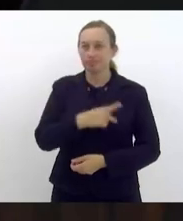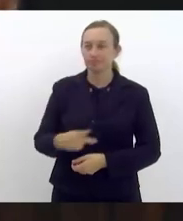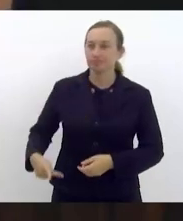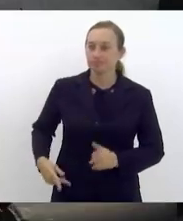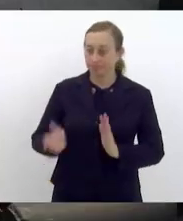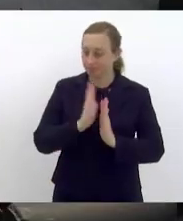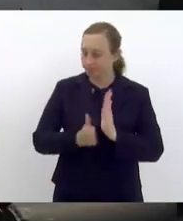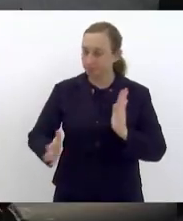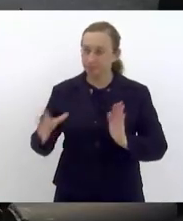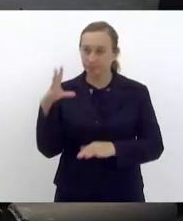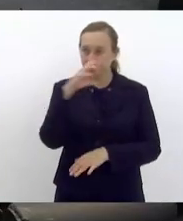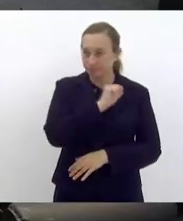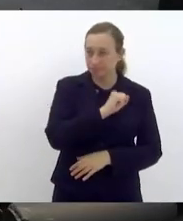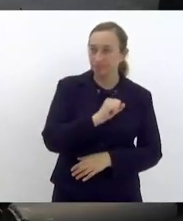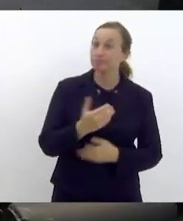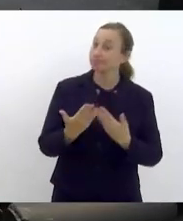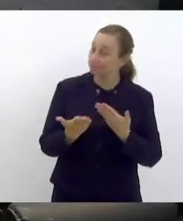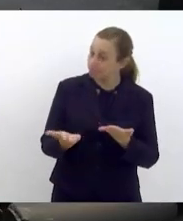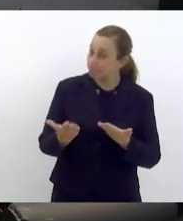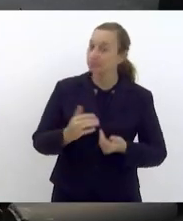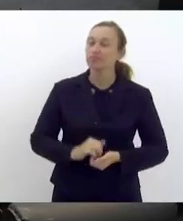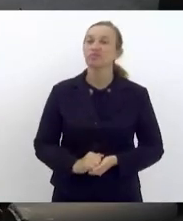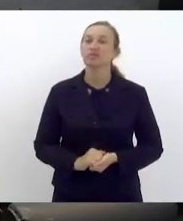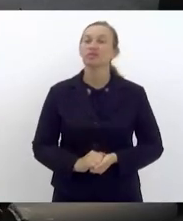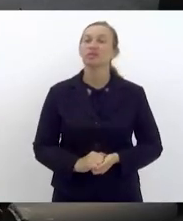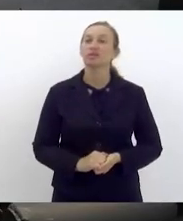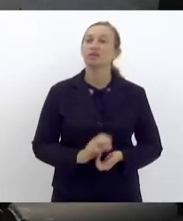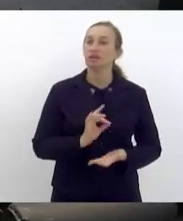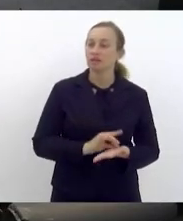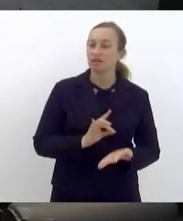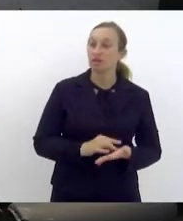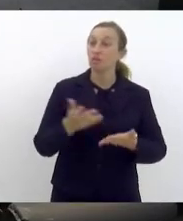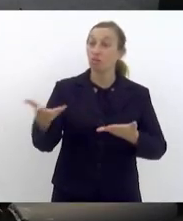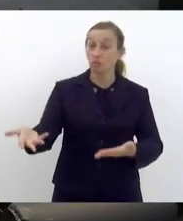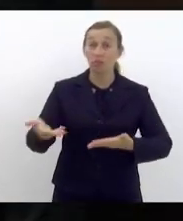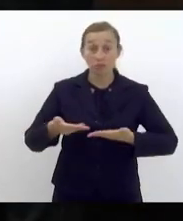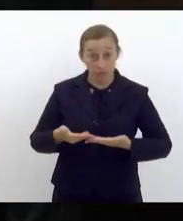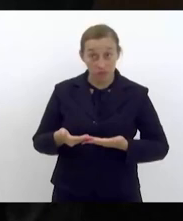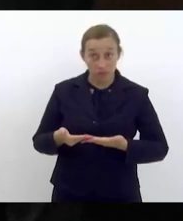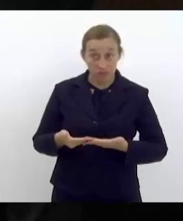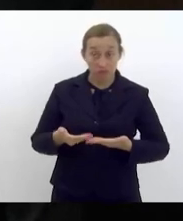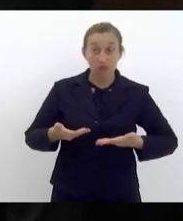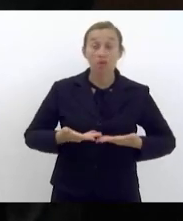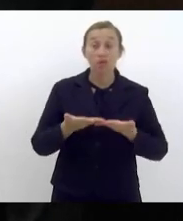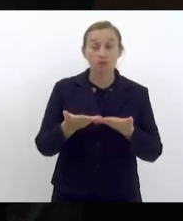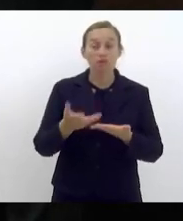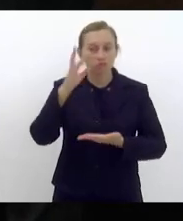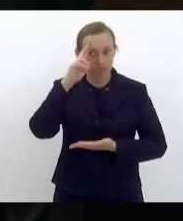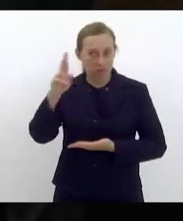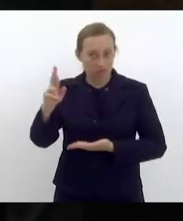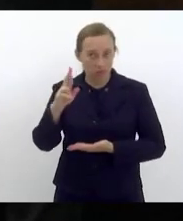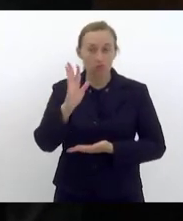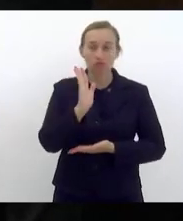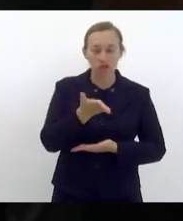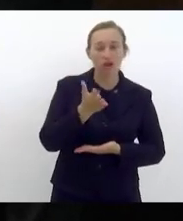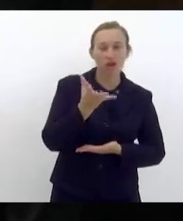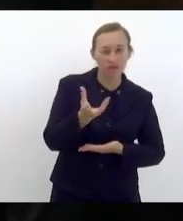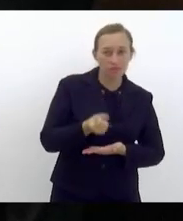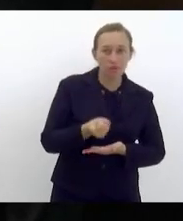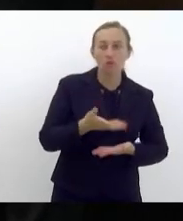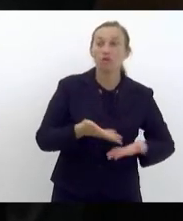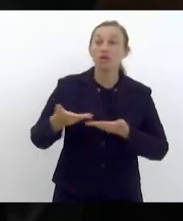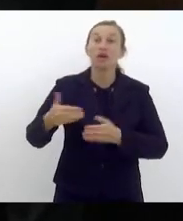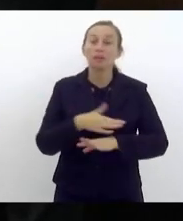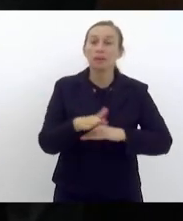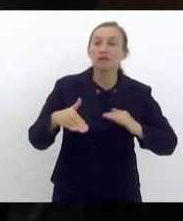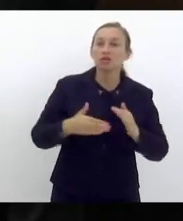questão de ordem, rapidamente. Por favor. Só, eu queria, na verdade, fazer um convite à V. Exª, que já, inclusive, já recebeu esse convite, mas também